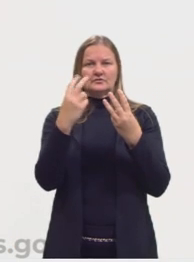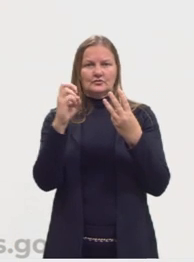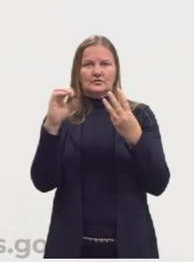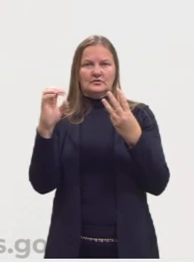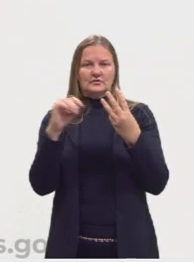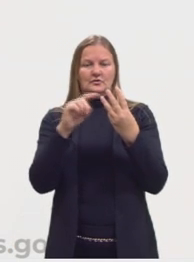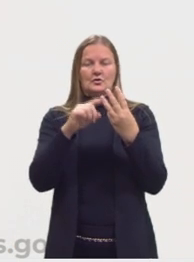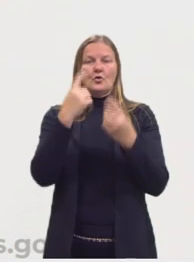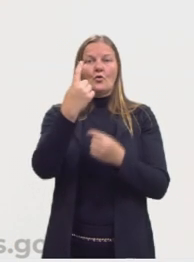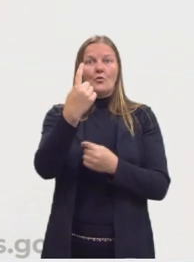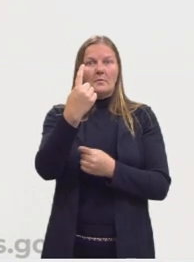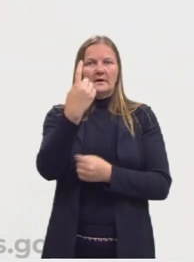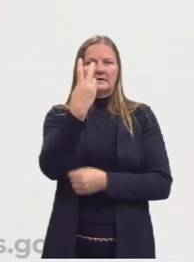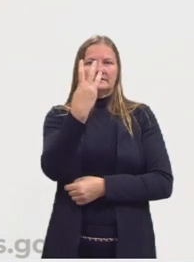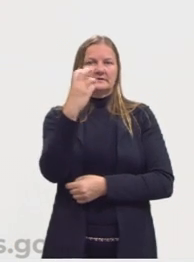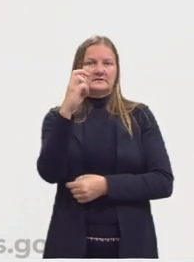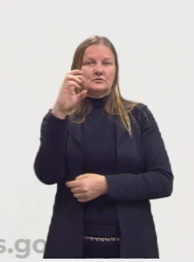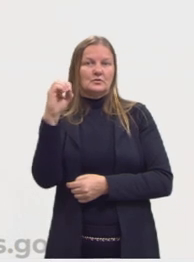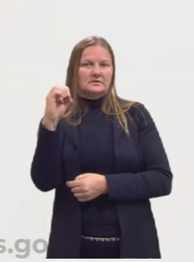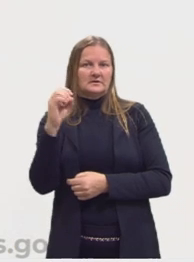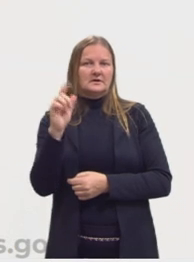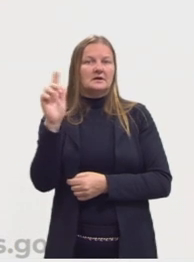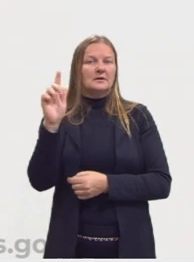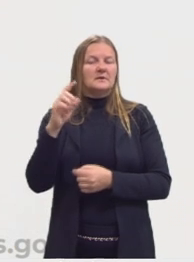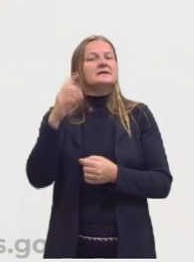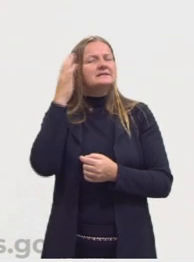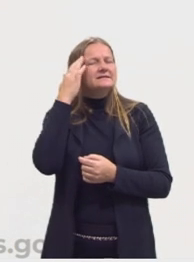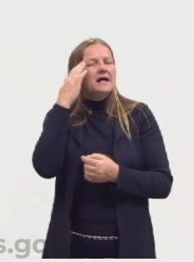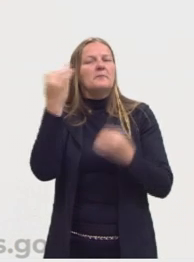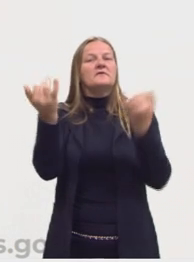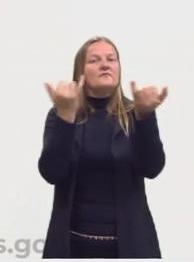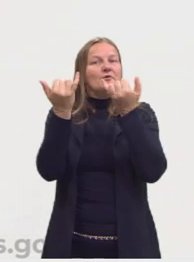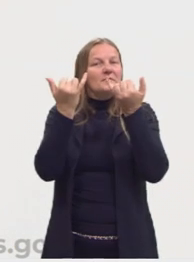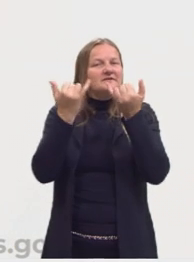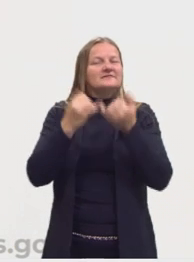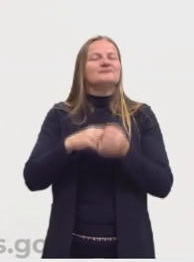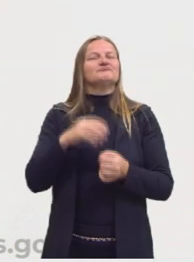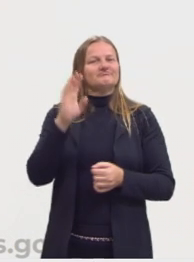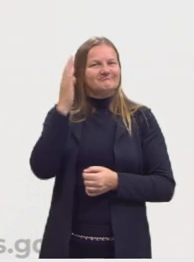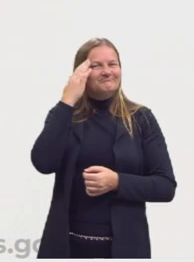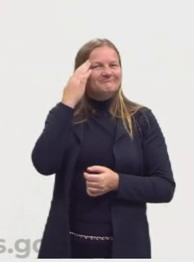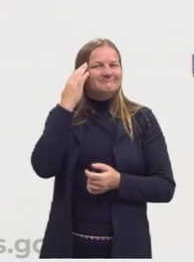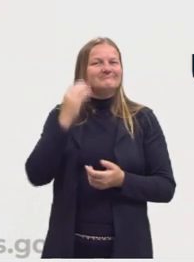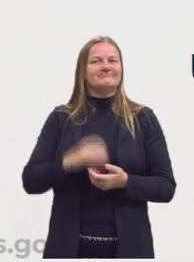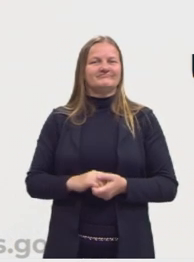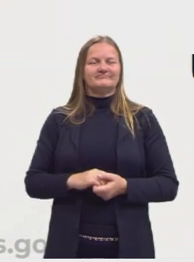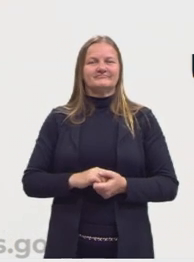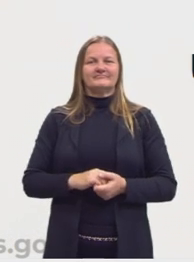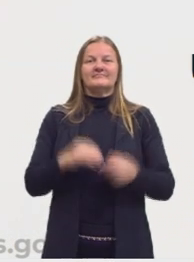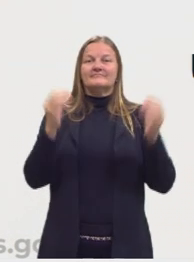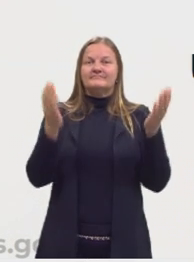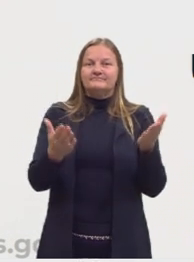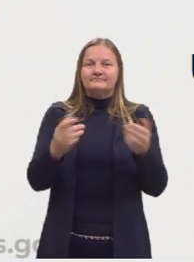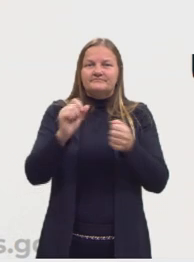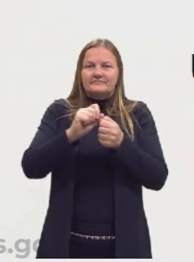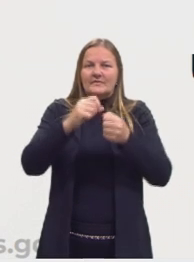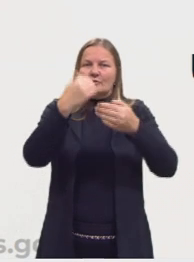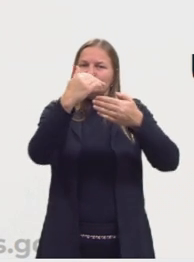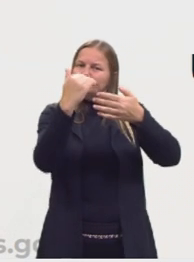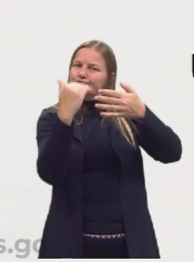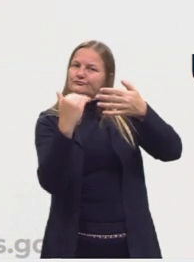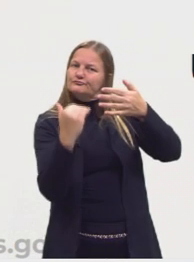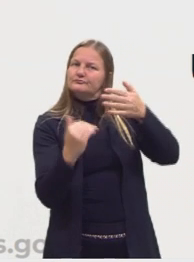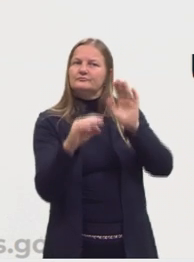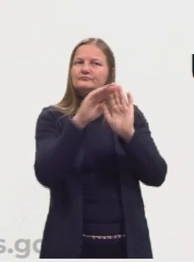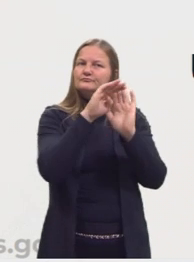uma de 350. Então, eu já sei as informações que eu vou utilizar. Agora, eu listei elas aqui para